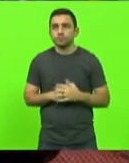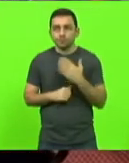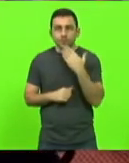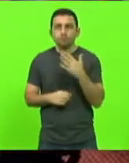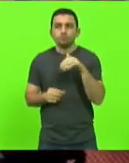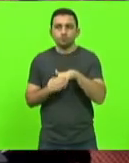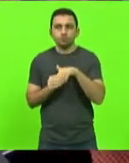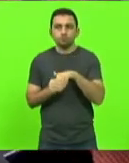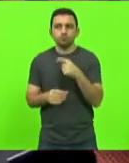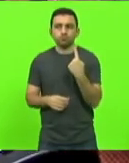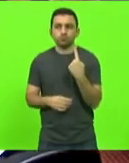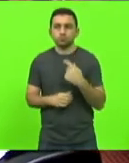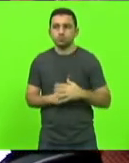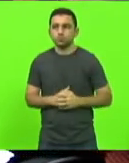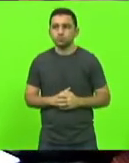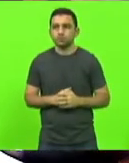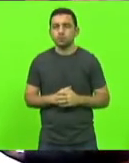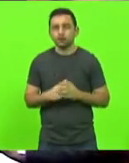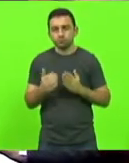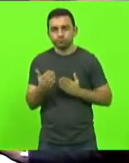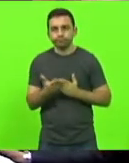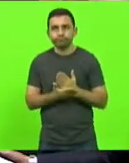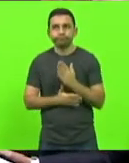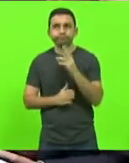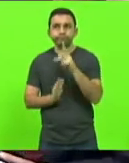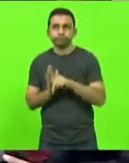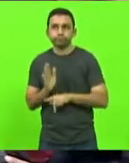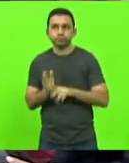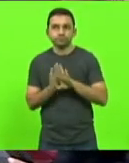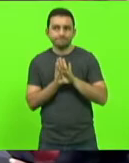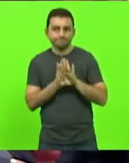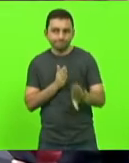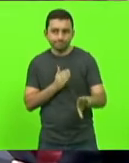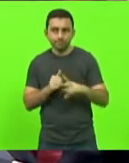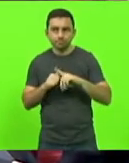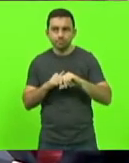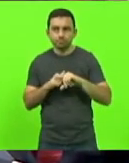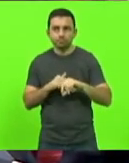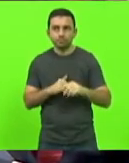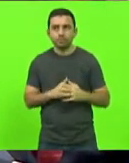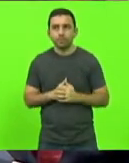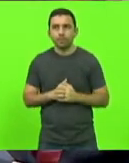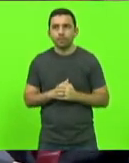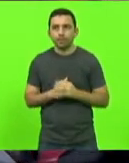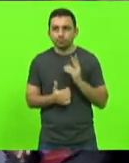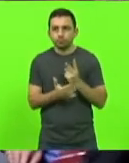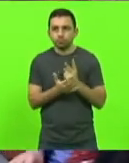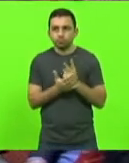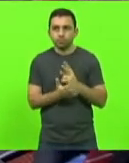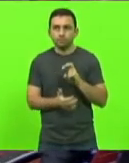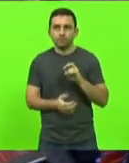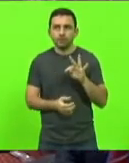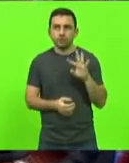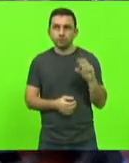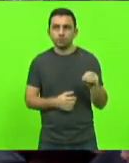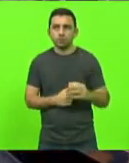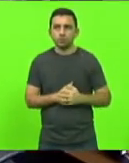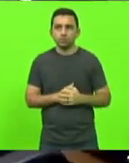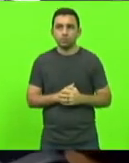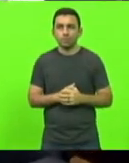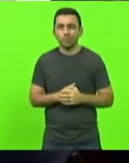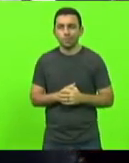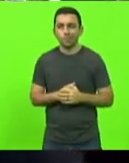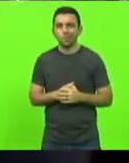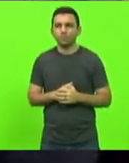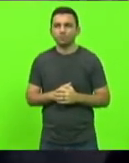voto 1, aprovando o projeto e rejeitando um artigo. Está bom? Manutenção do veto. Encaminhamento de votação, deputado Kennedy